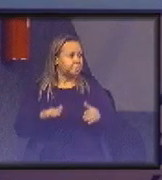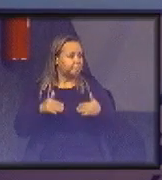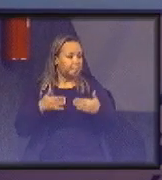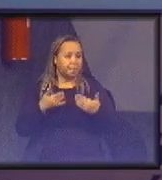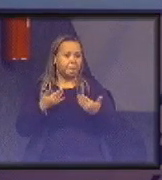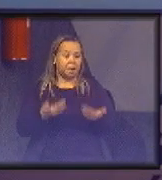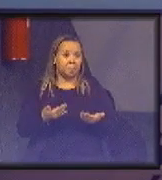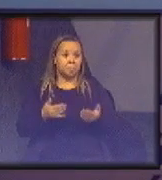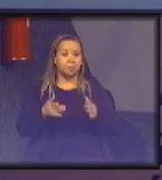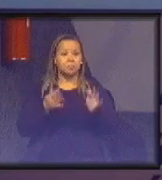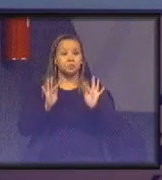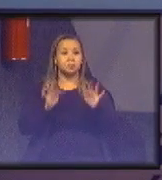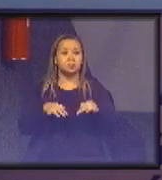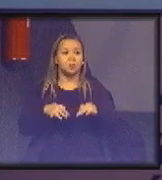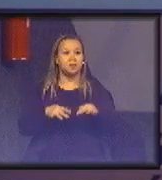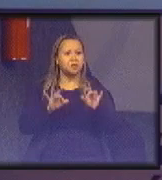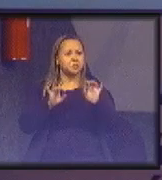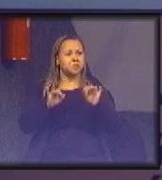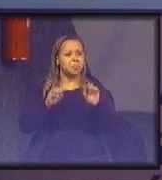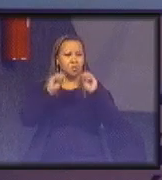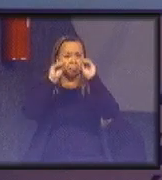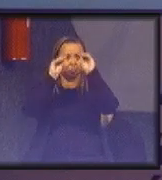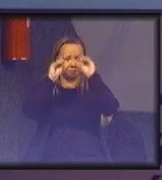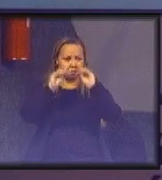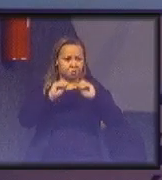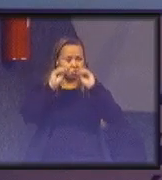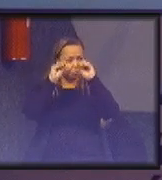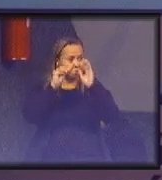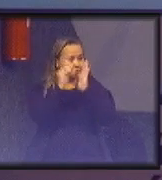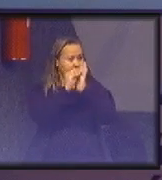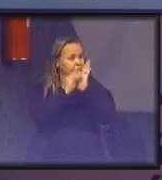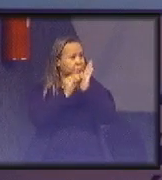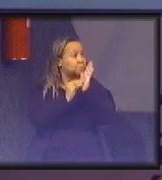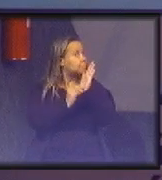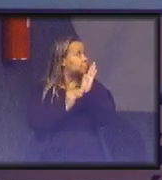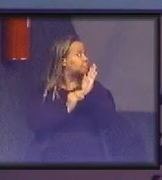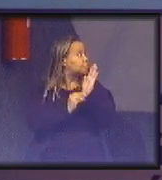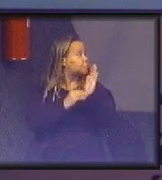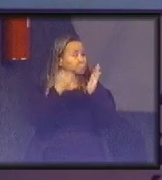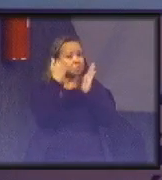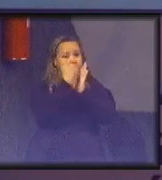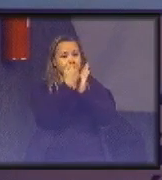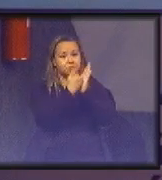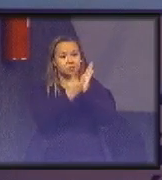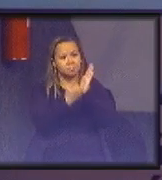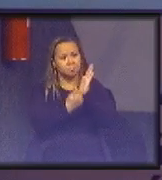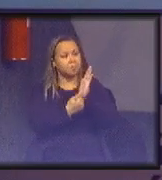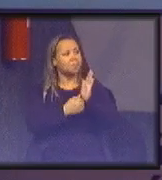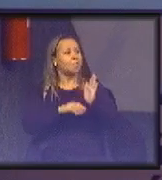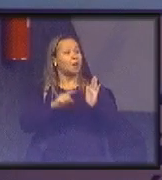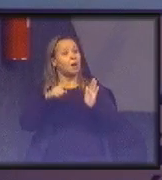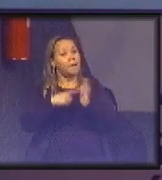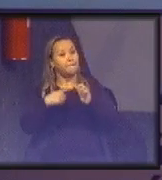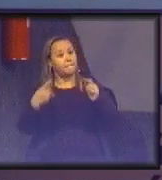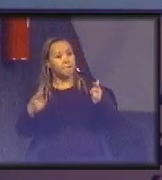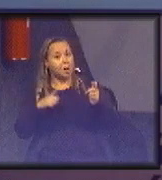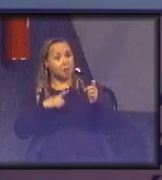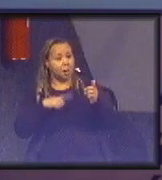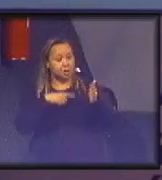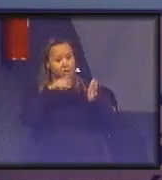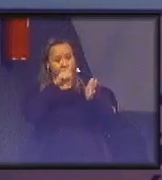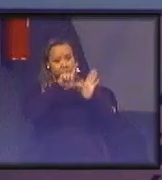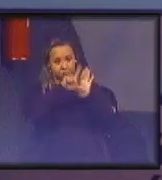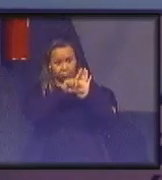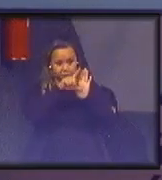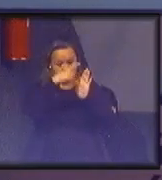E aí, por fim, aqui eu coloquei só os top 15, são muitos, mas aí no balanço tem a lista completa do resultado do IDS,